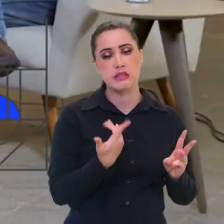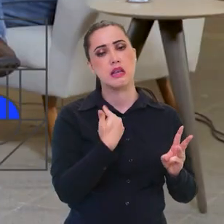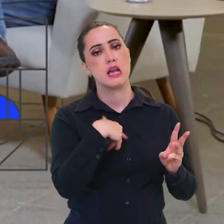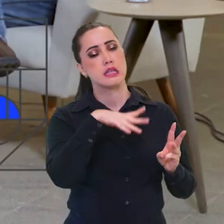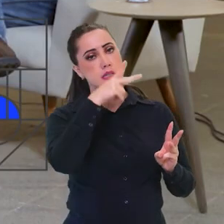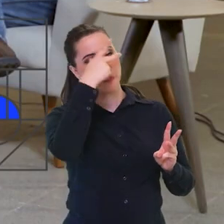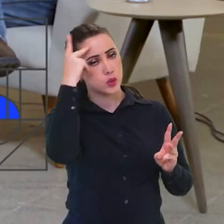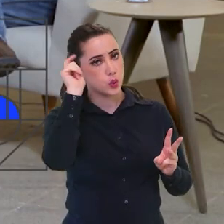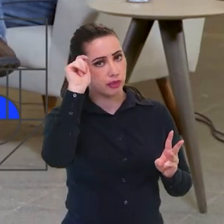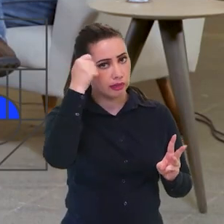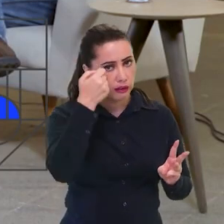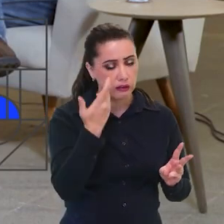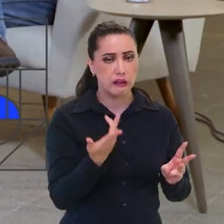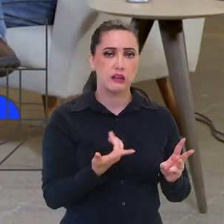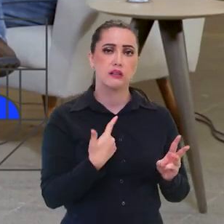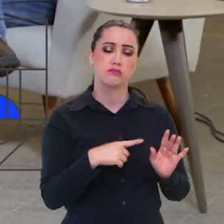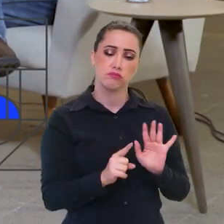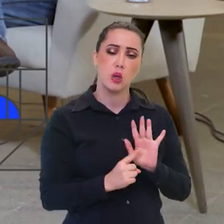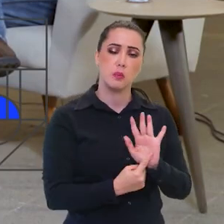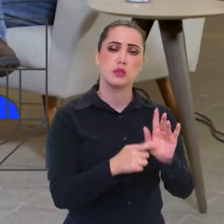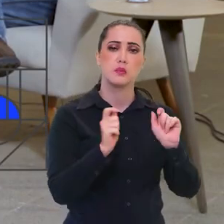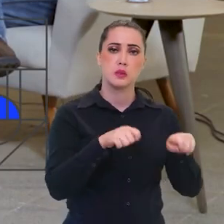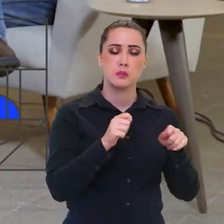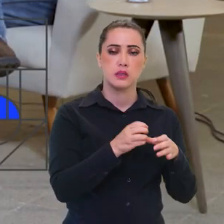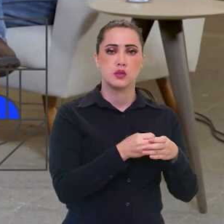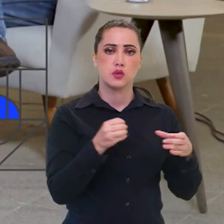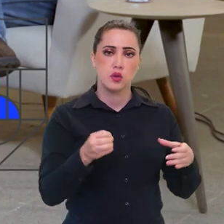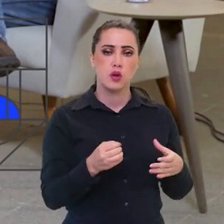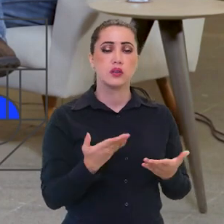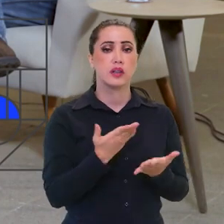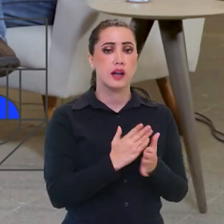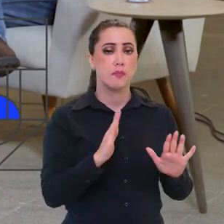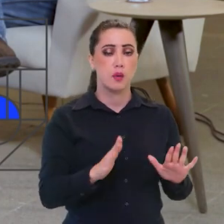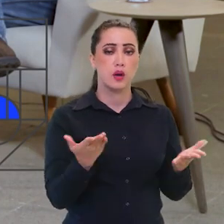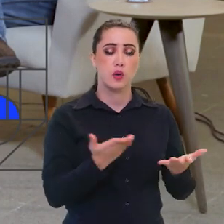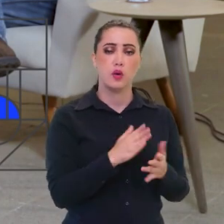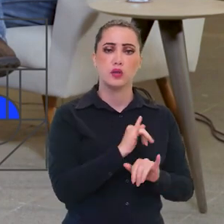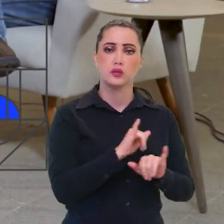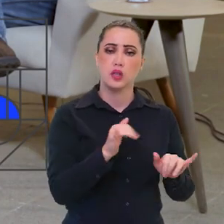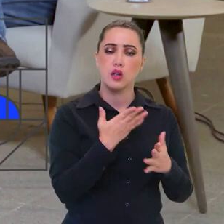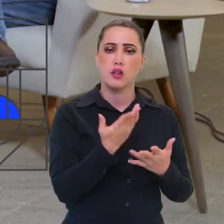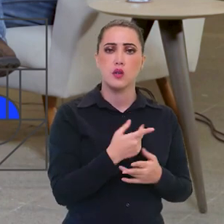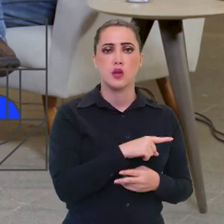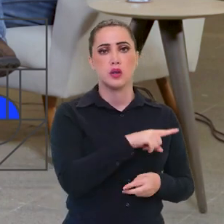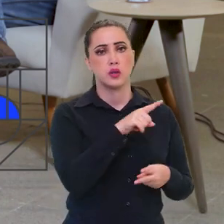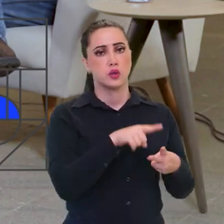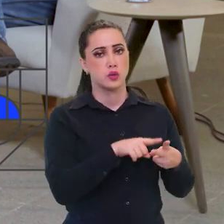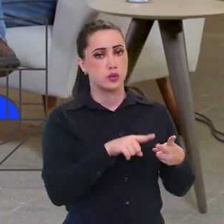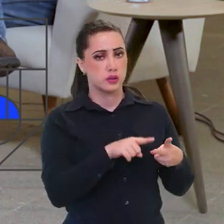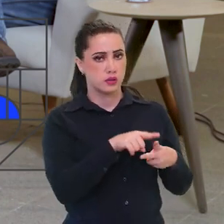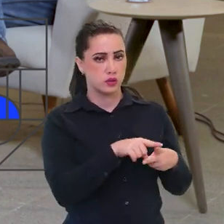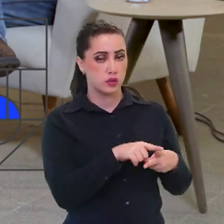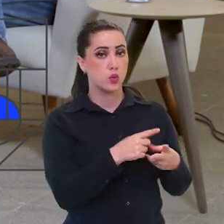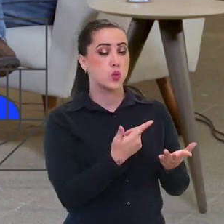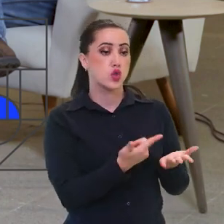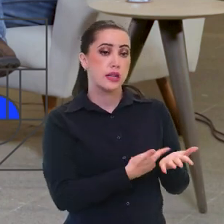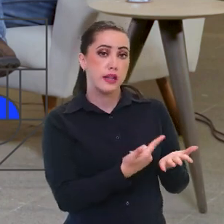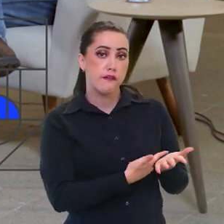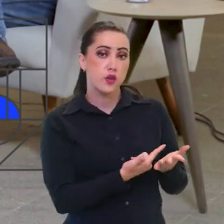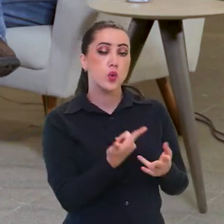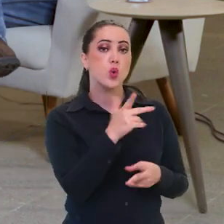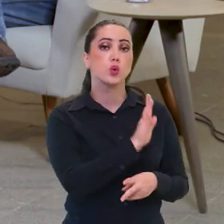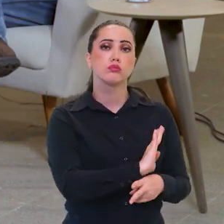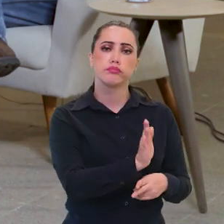lançando, cotas para as pessoas negras, contemplam cotas. Acabamos de lançar, por exemplo, dois. Um de livro e leitura e outro